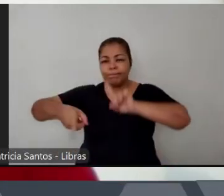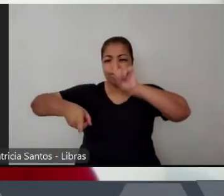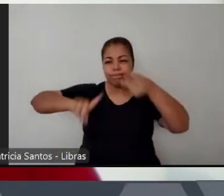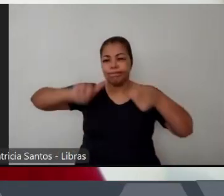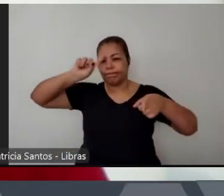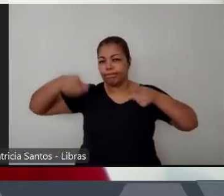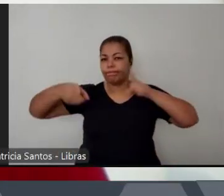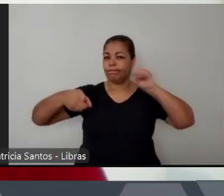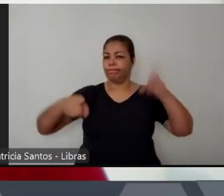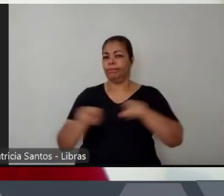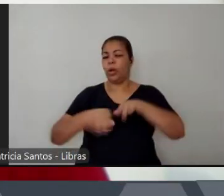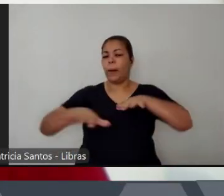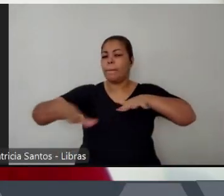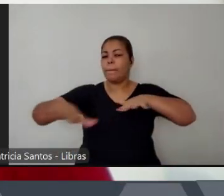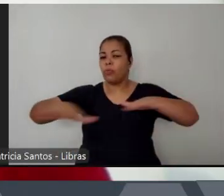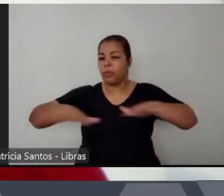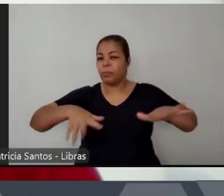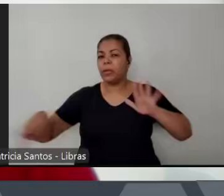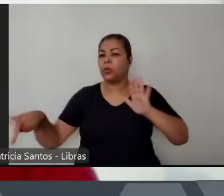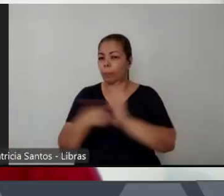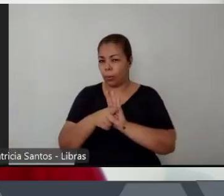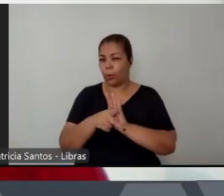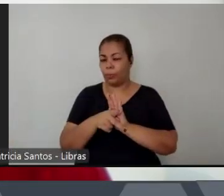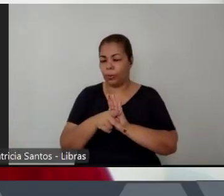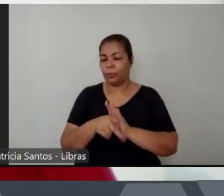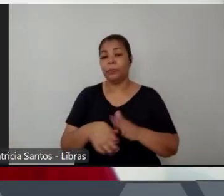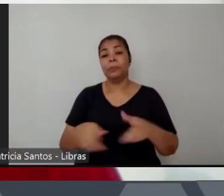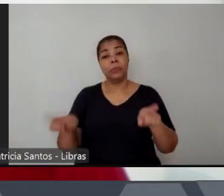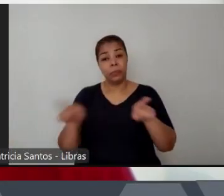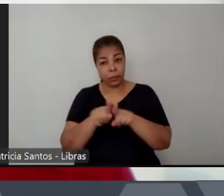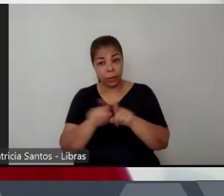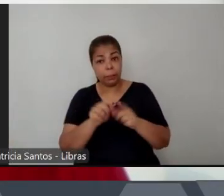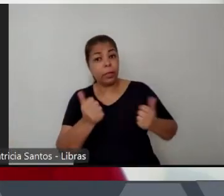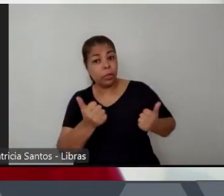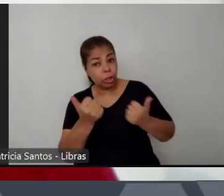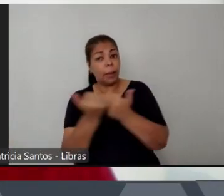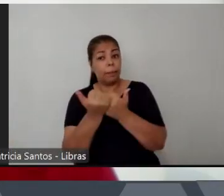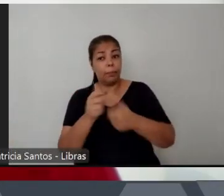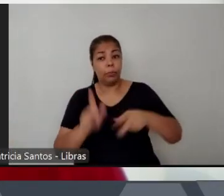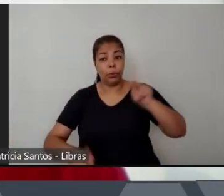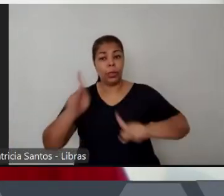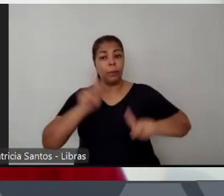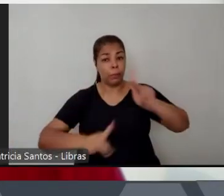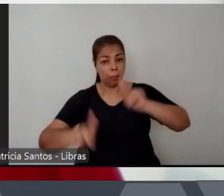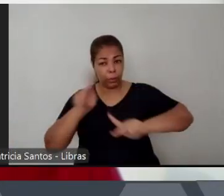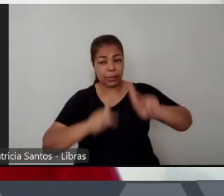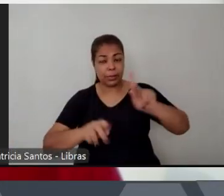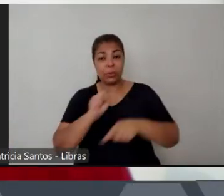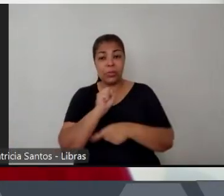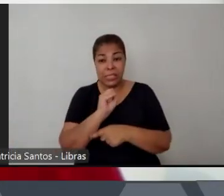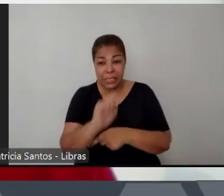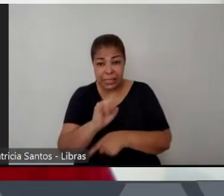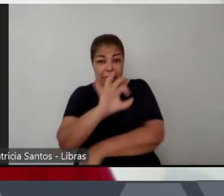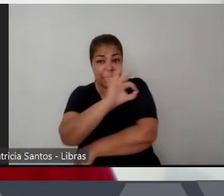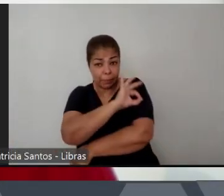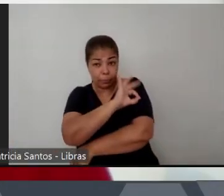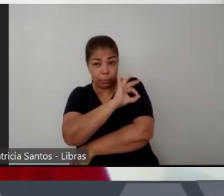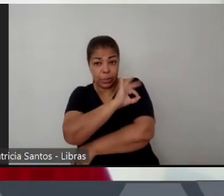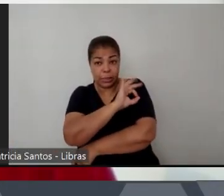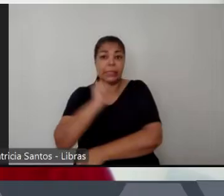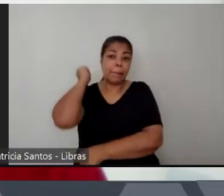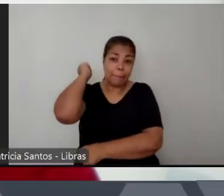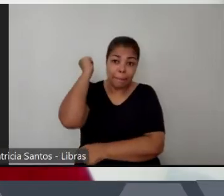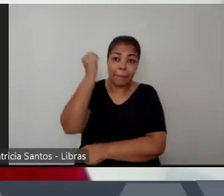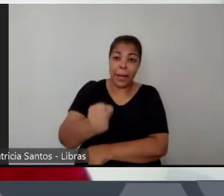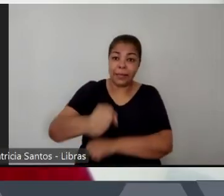acreditavam e de alguma forma tinham o respaldo da população que a partir do momento que você matava um bandido o mundo ficava mais seguro